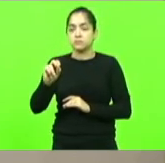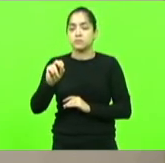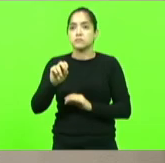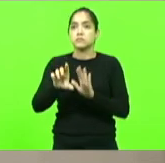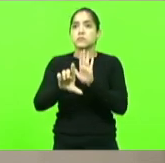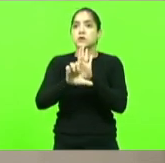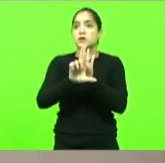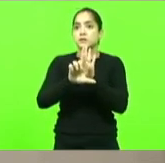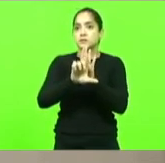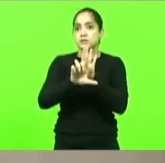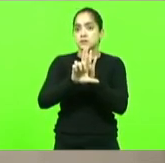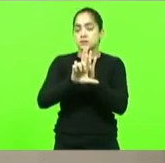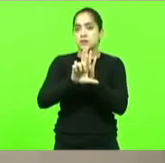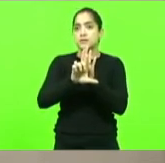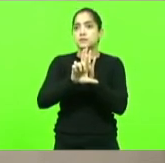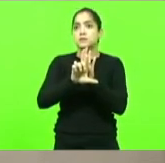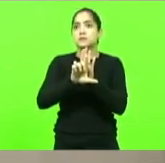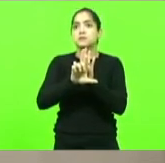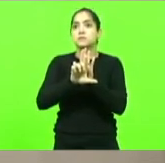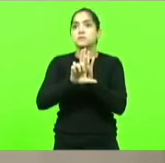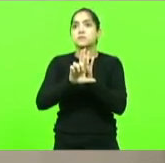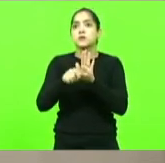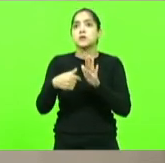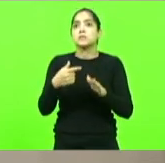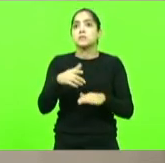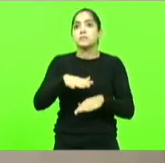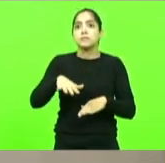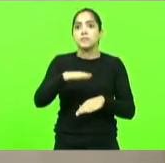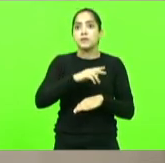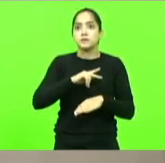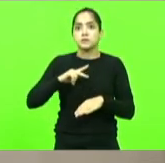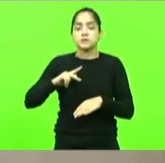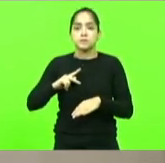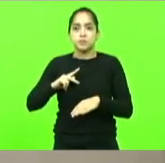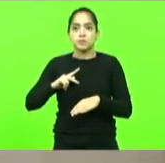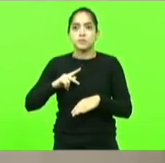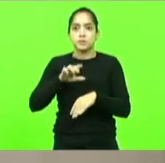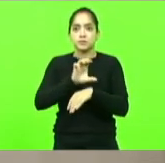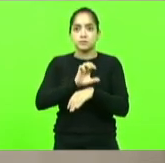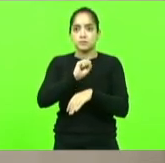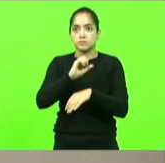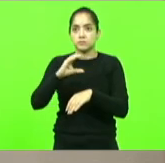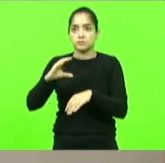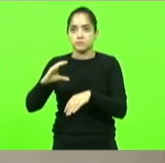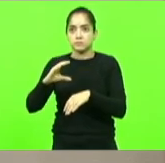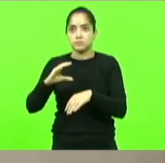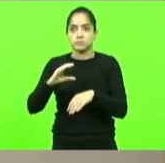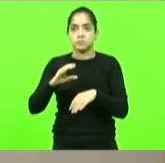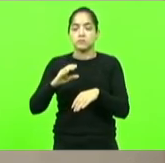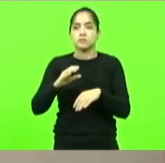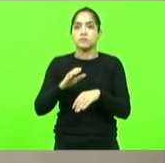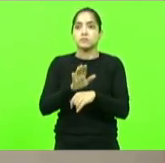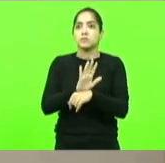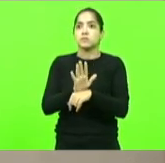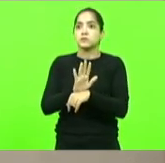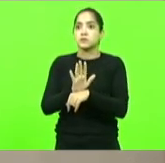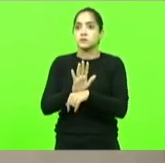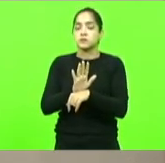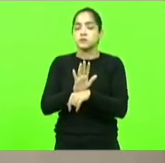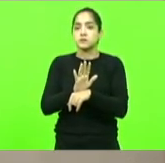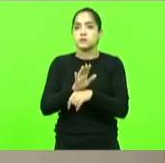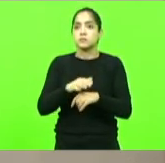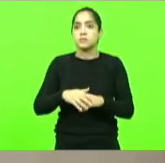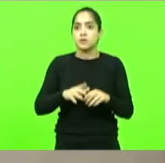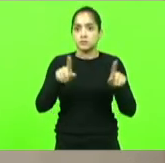dispõe sobre a denominação de bens públicos no âmbito do Estado de Santa Catarina para denominar sala de cinema Gilberto Gerlach